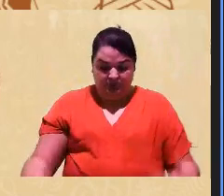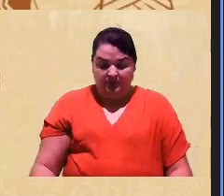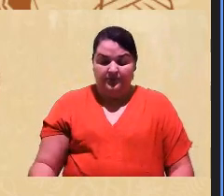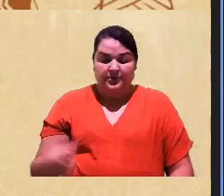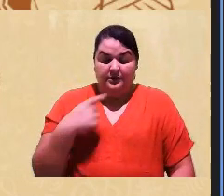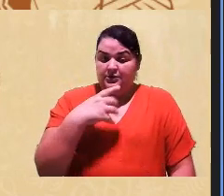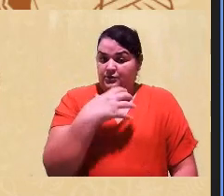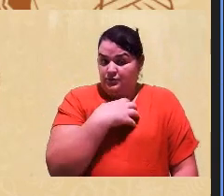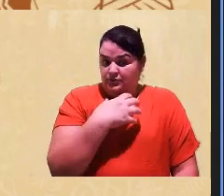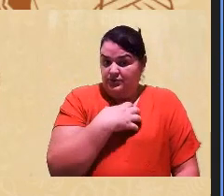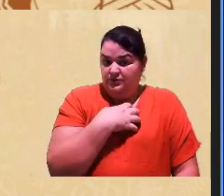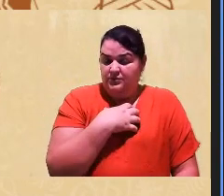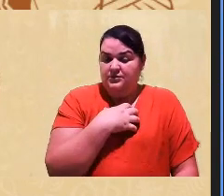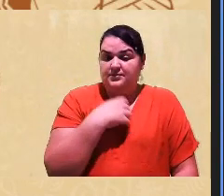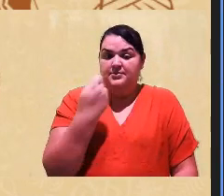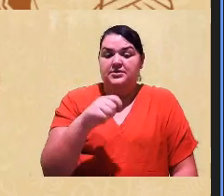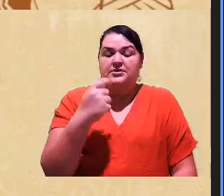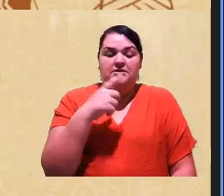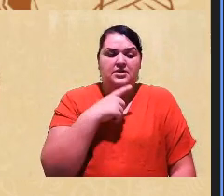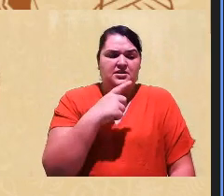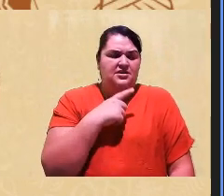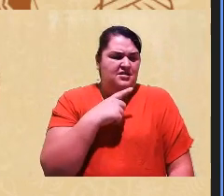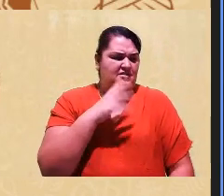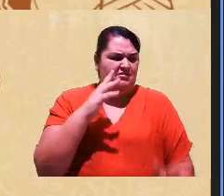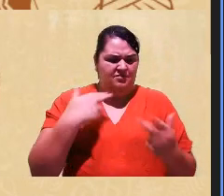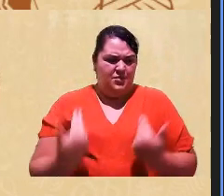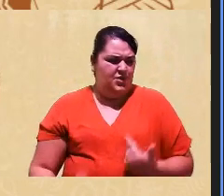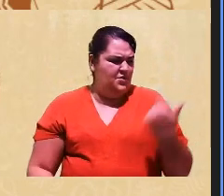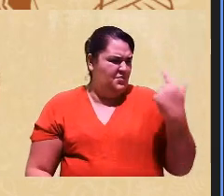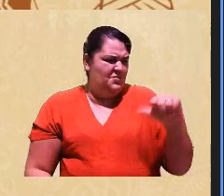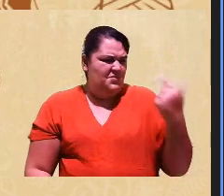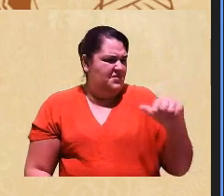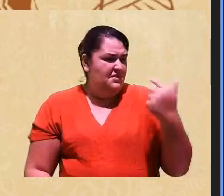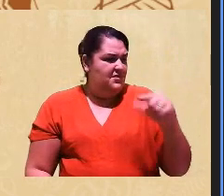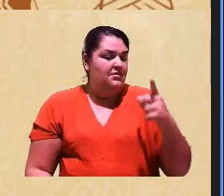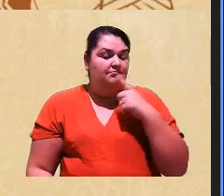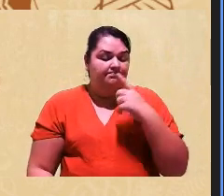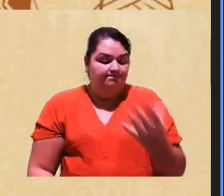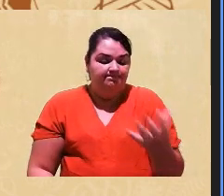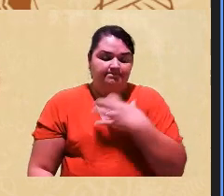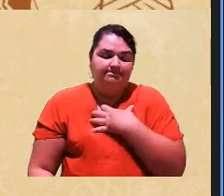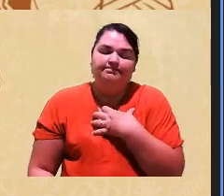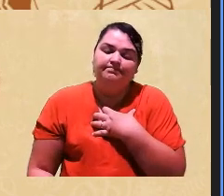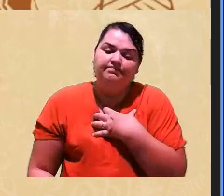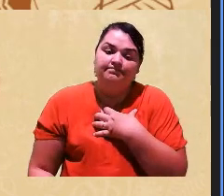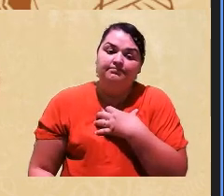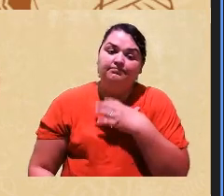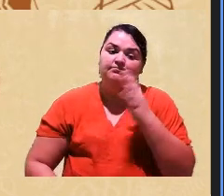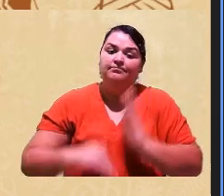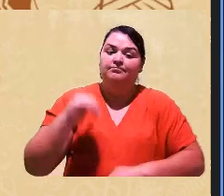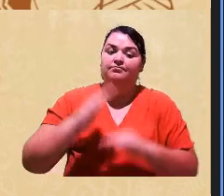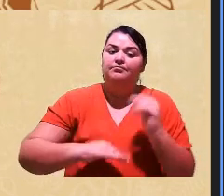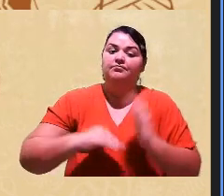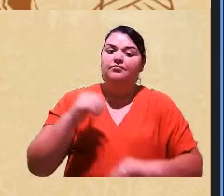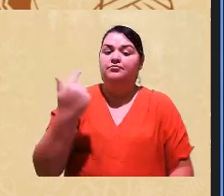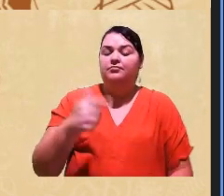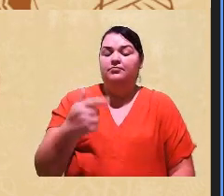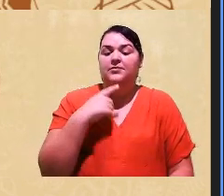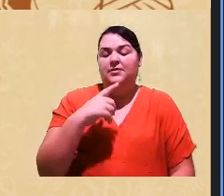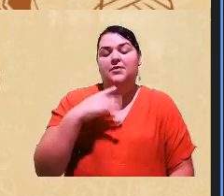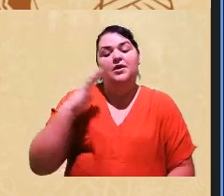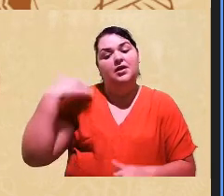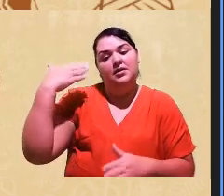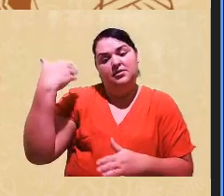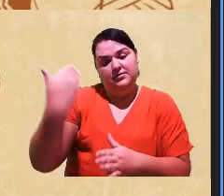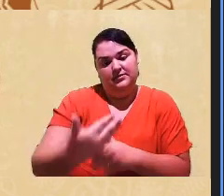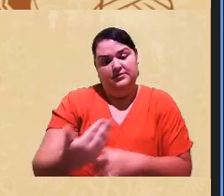é preciso desumanizá-los para se legitimar essas práticas sem ter tantas retaliações né